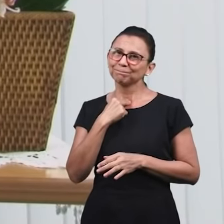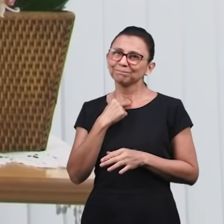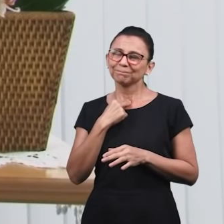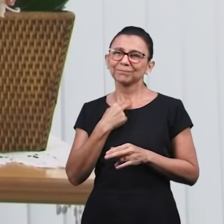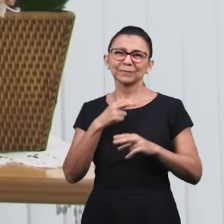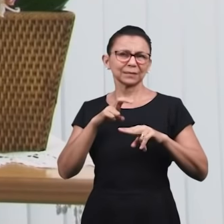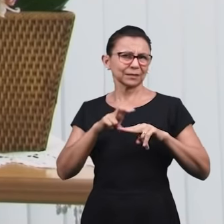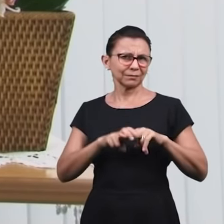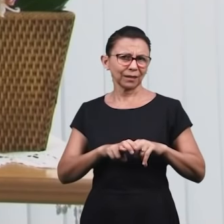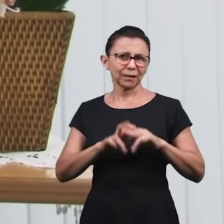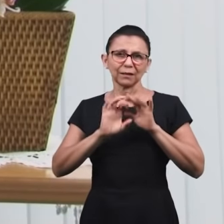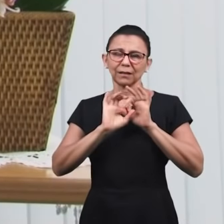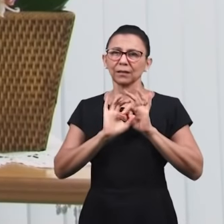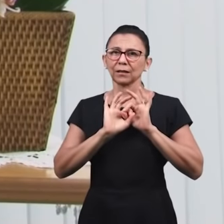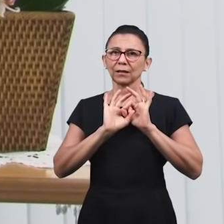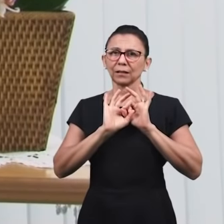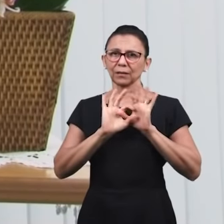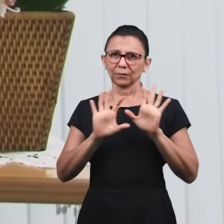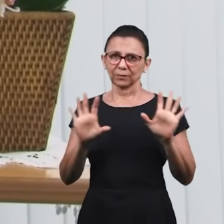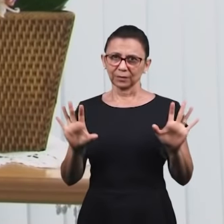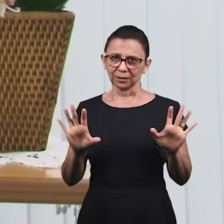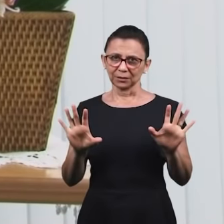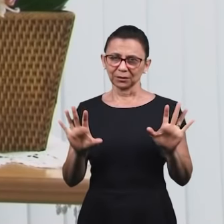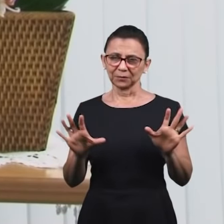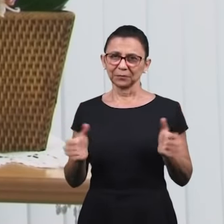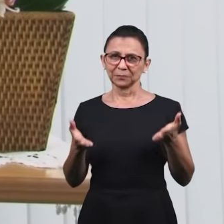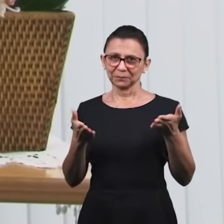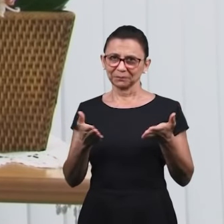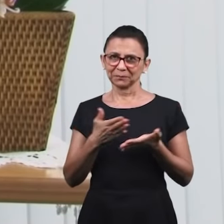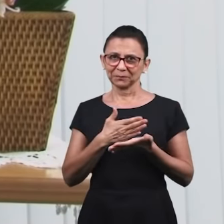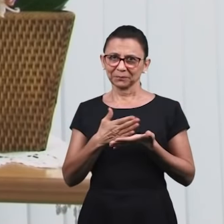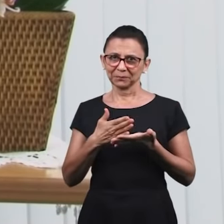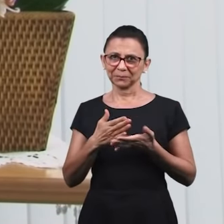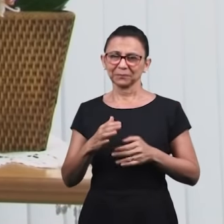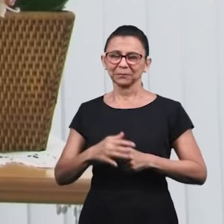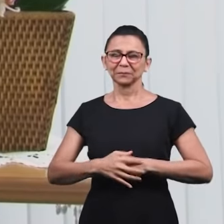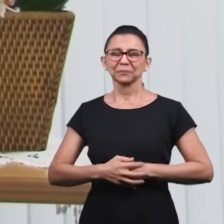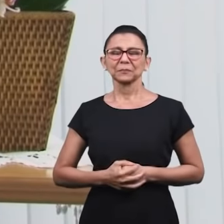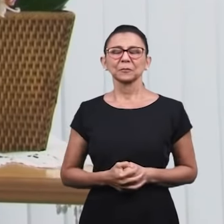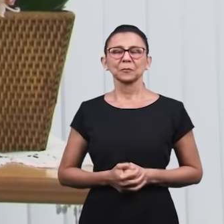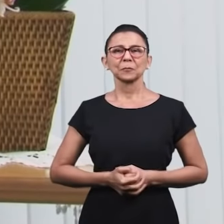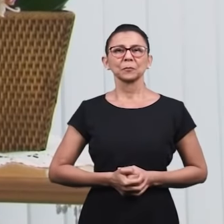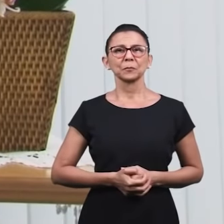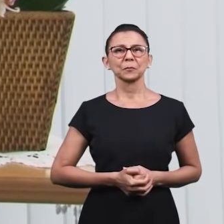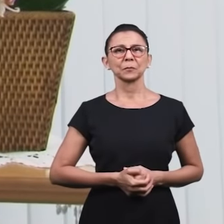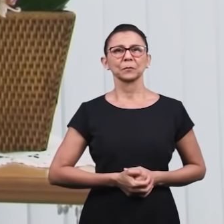Se você não puder, fica sentado da melhor forma como lhe convir. Vamos então orar.